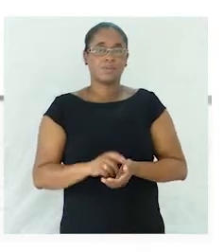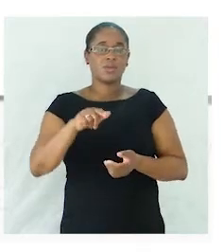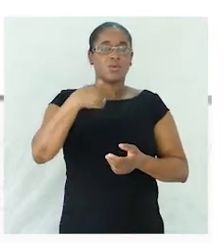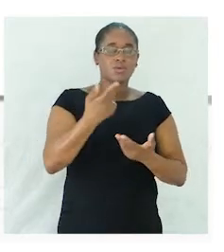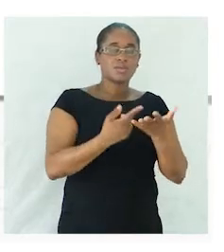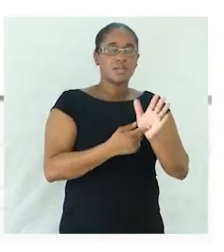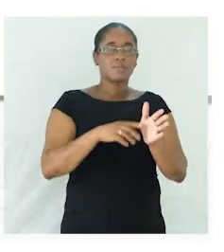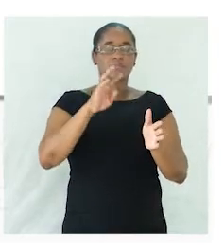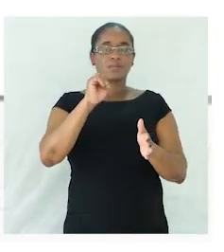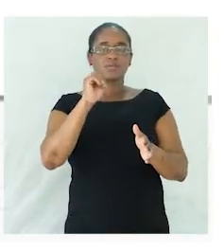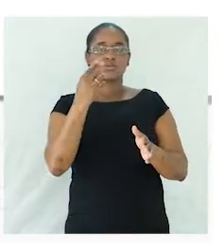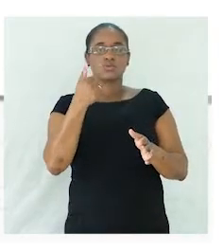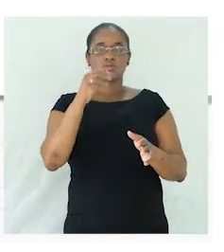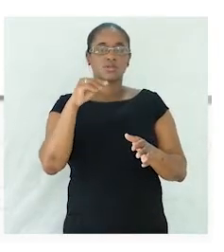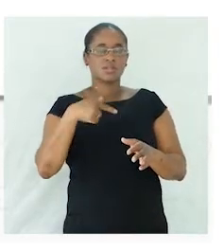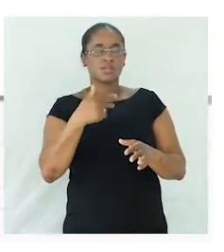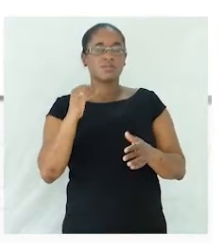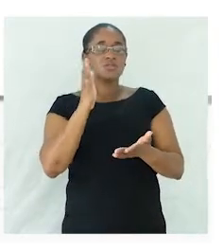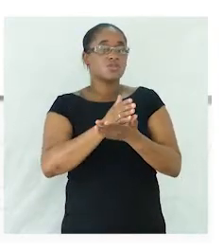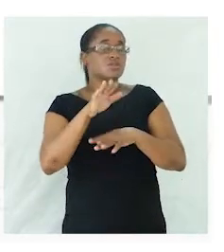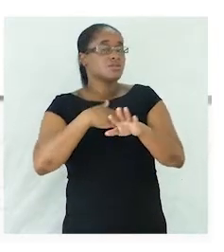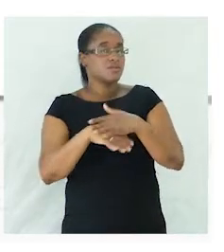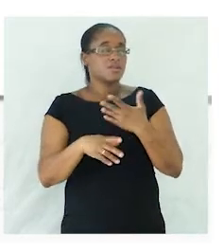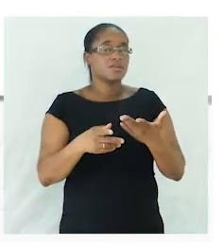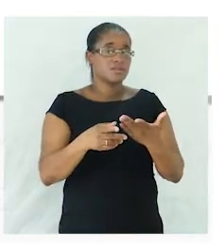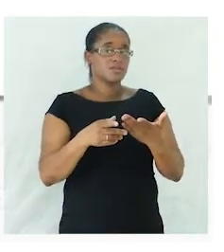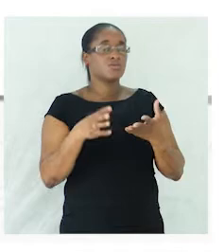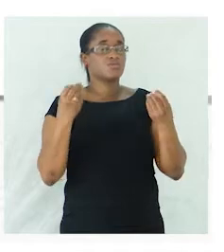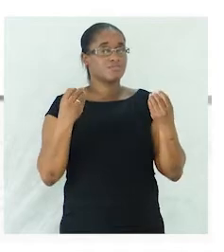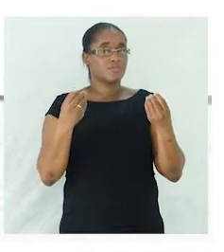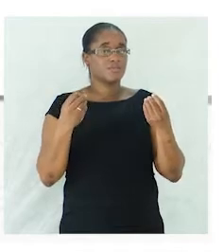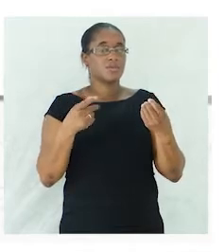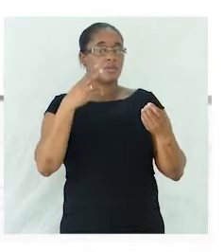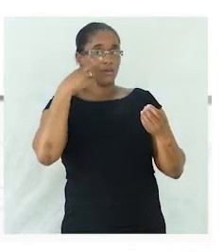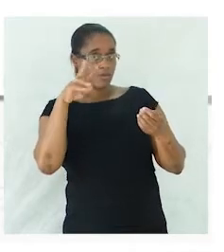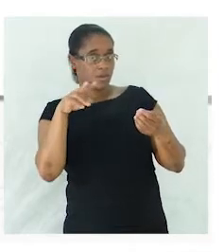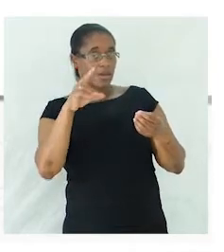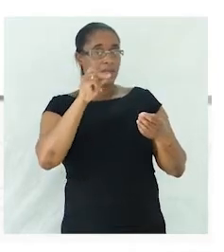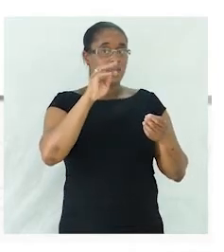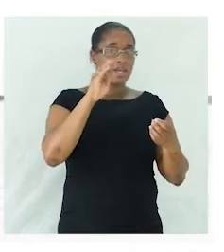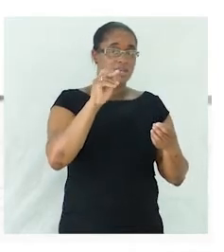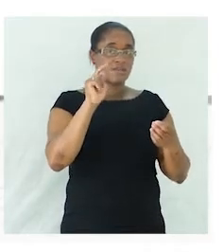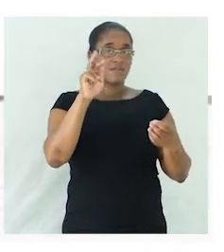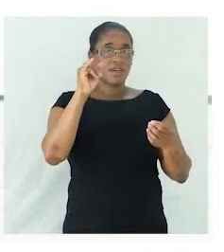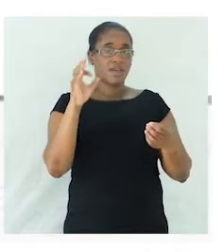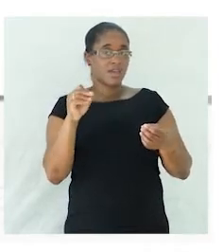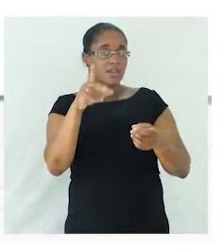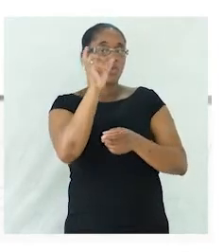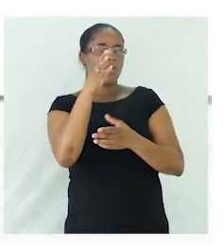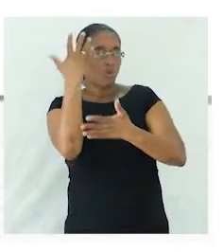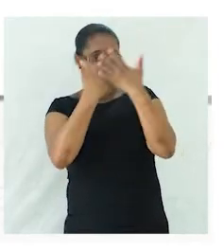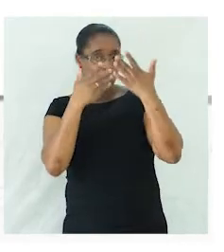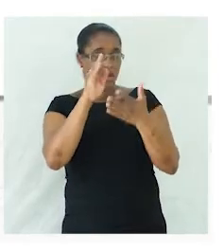usam no plural temos as férias. Atenção, não vamos confundir com férias. férias é uma palavra que também existe